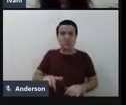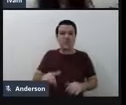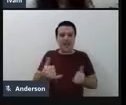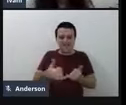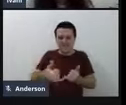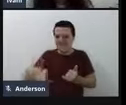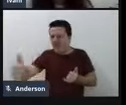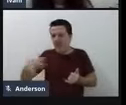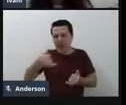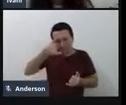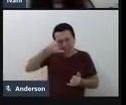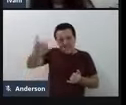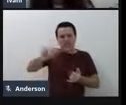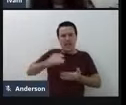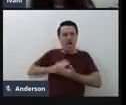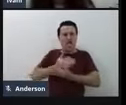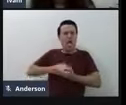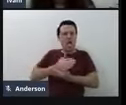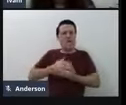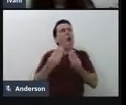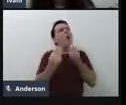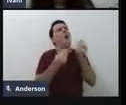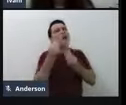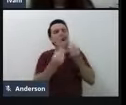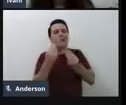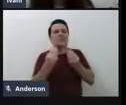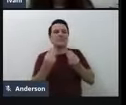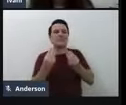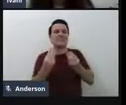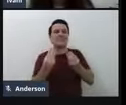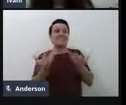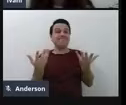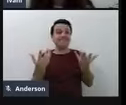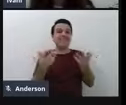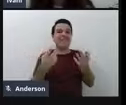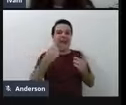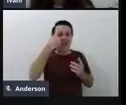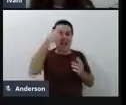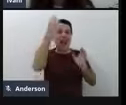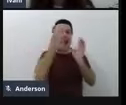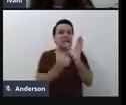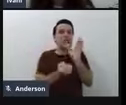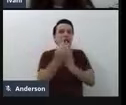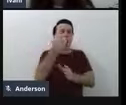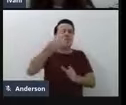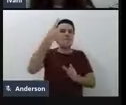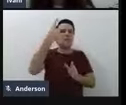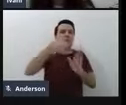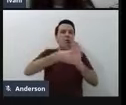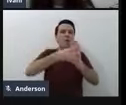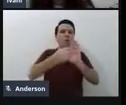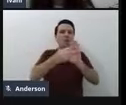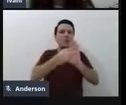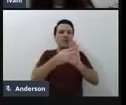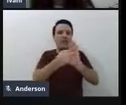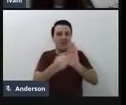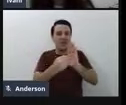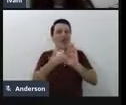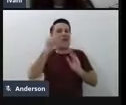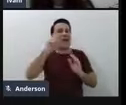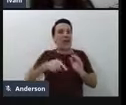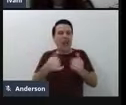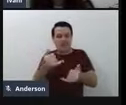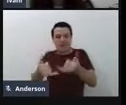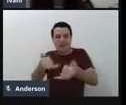brinquedo funcione de qualquer forma. E aí, então, surgiu o primeiro protótipo que a gente fez, que era, né, um brinquedo que se